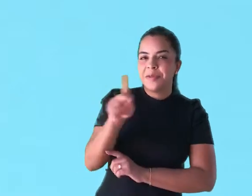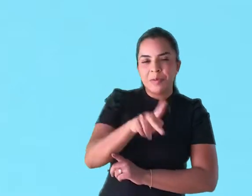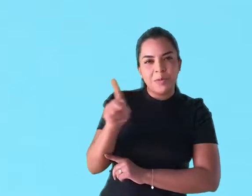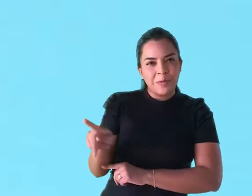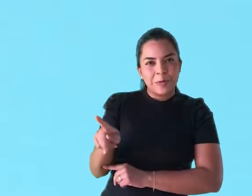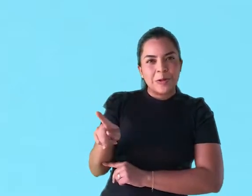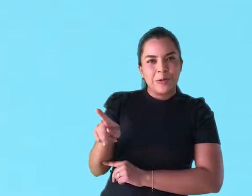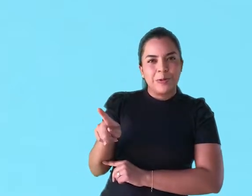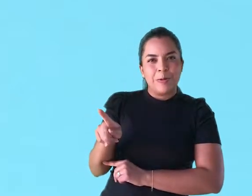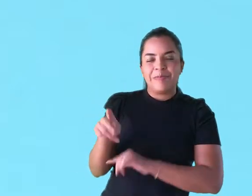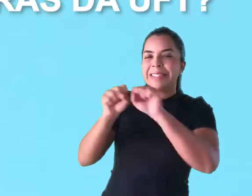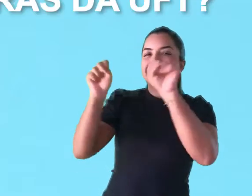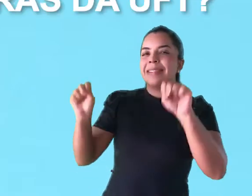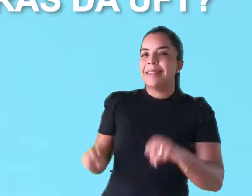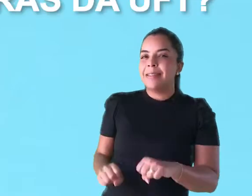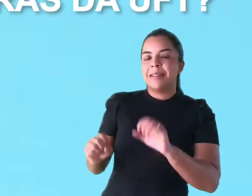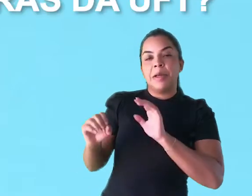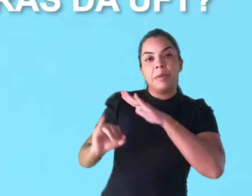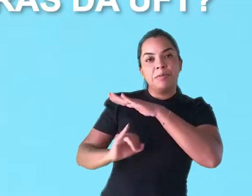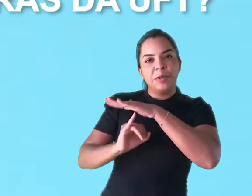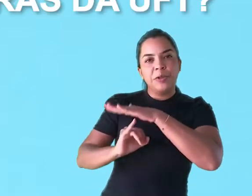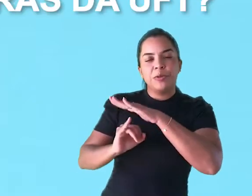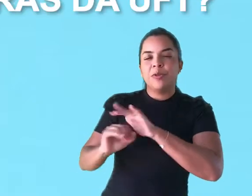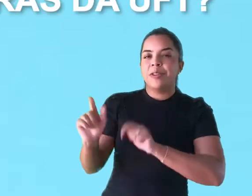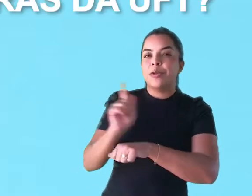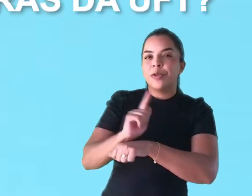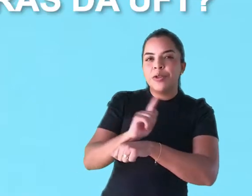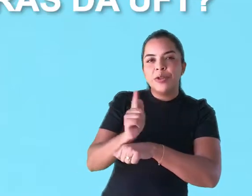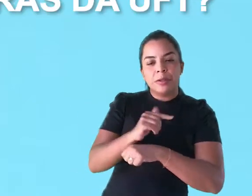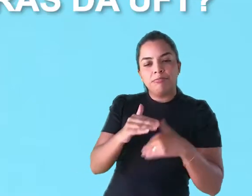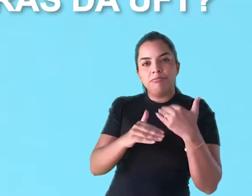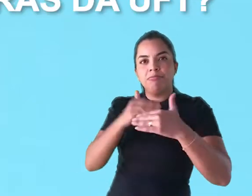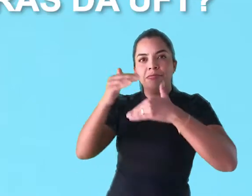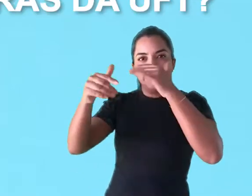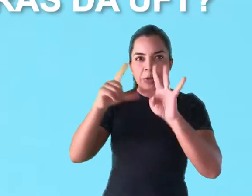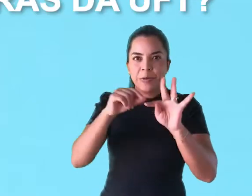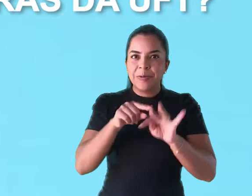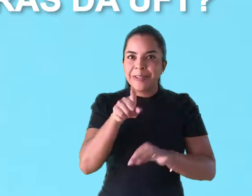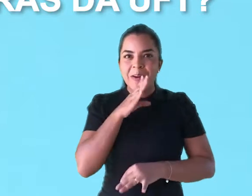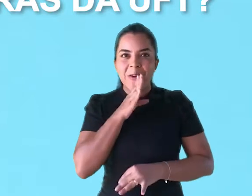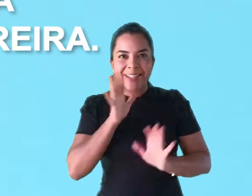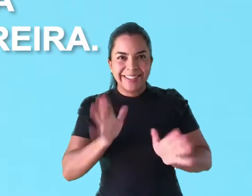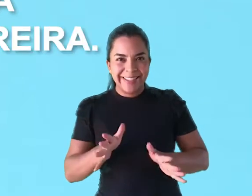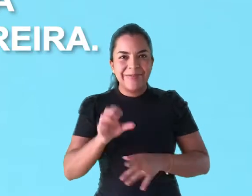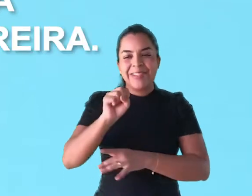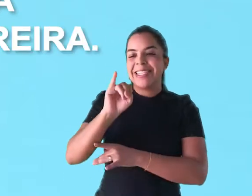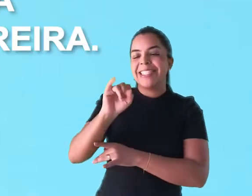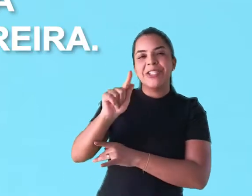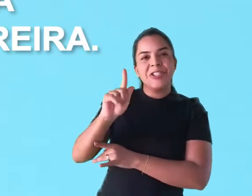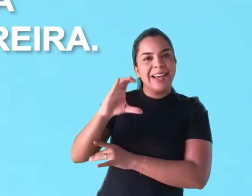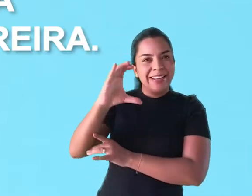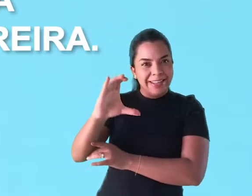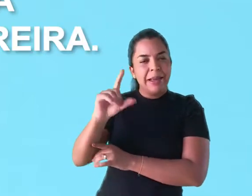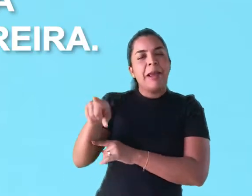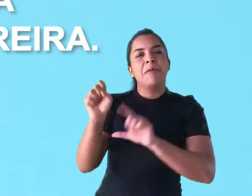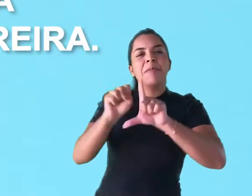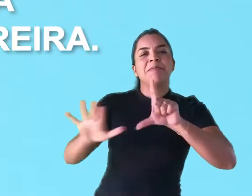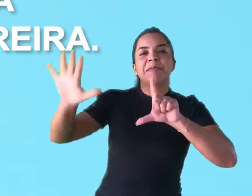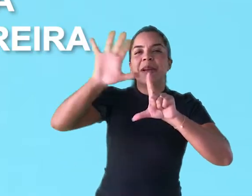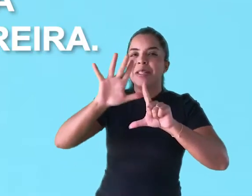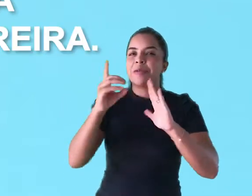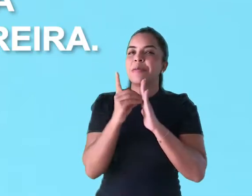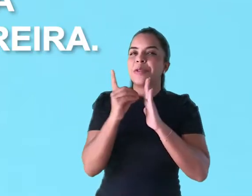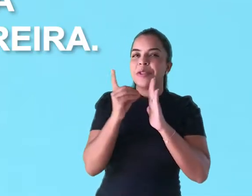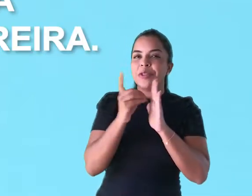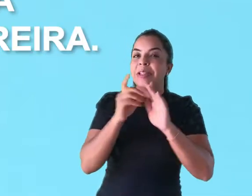Você, professor, conhece o Sistema Institucional de Gestão de Carreiras da UFT? O CIGEC é uma plataforma digital